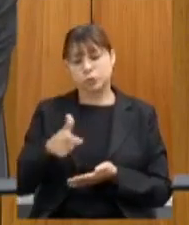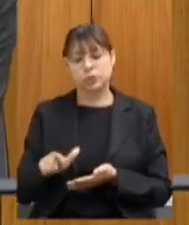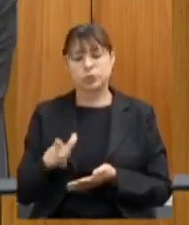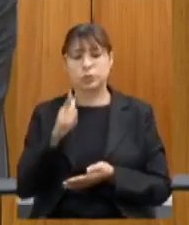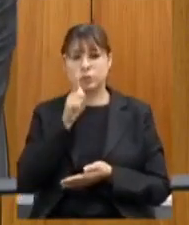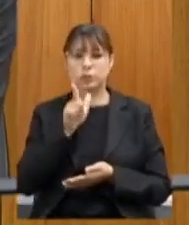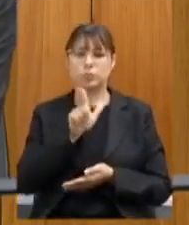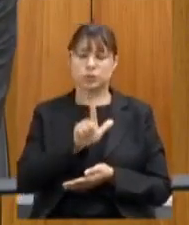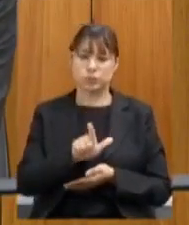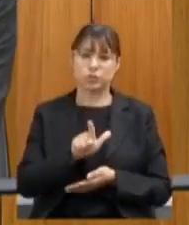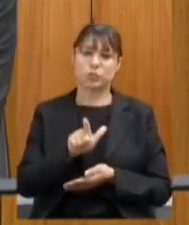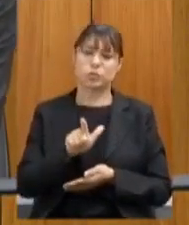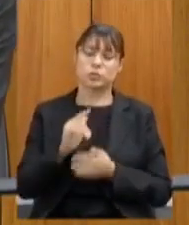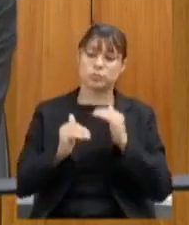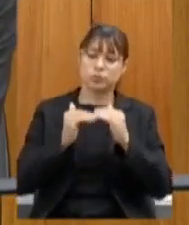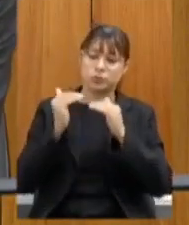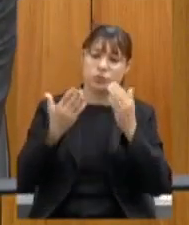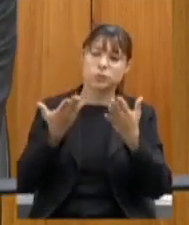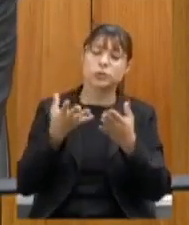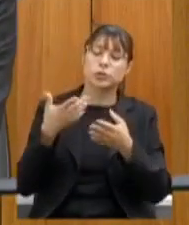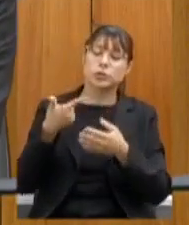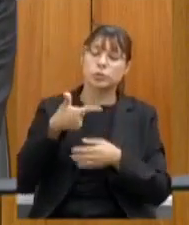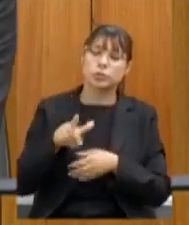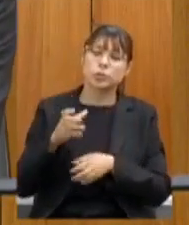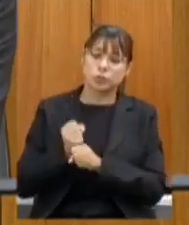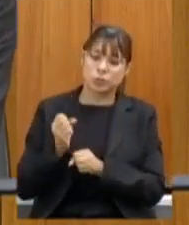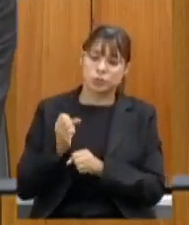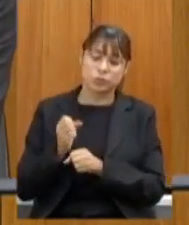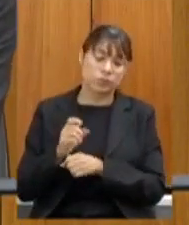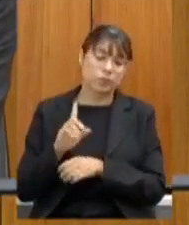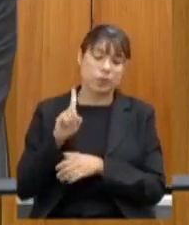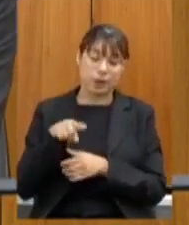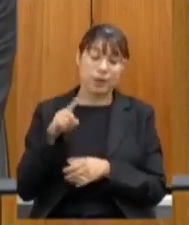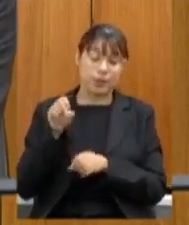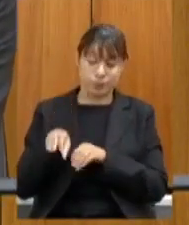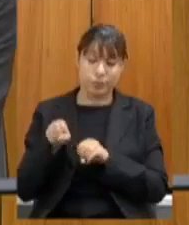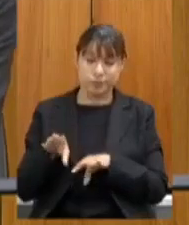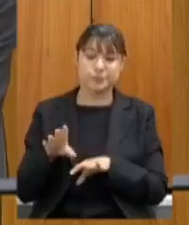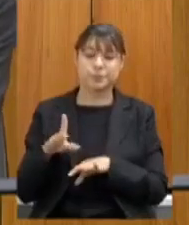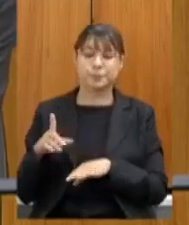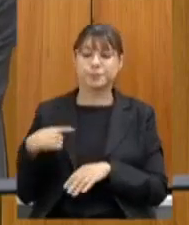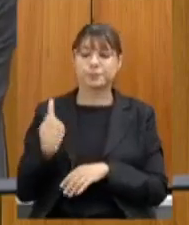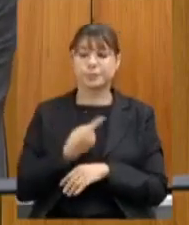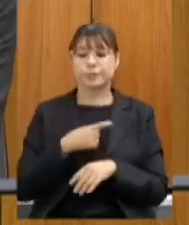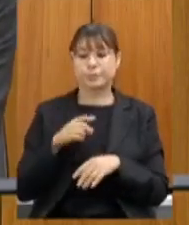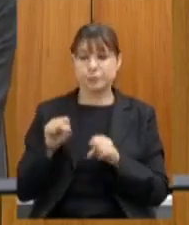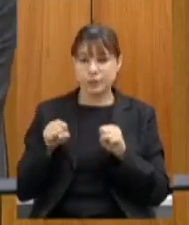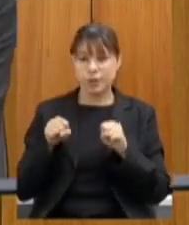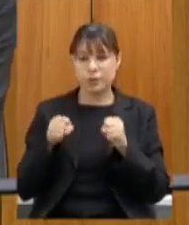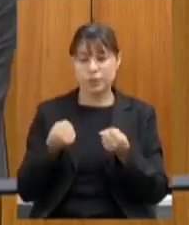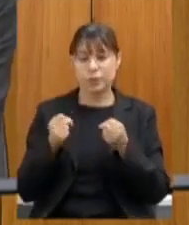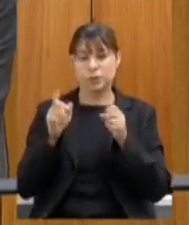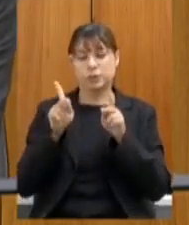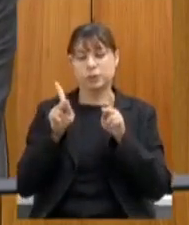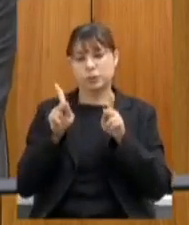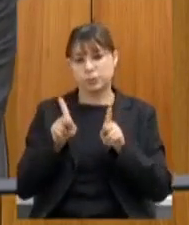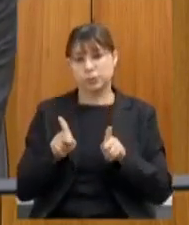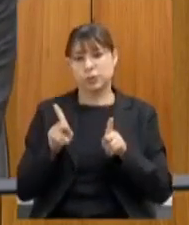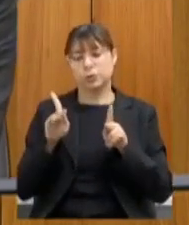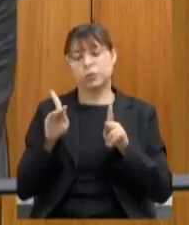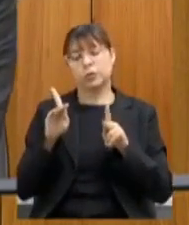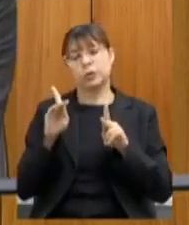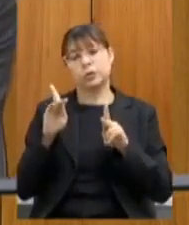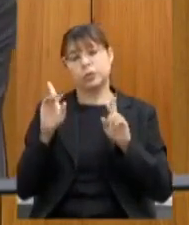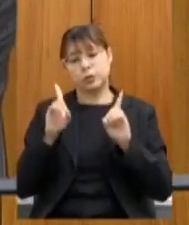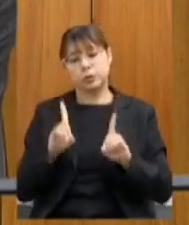possibilidade da construção da educação no que tange a nossa pasta da defesa do direito da pessoa com deficiência eu